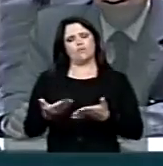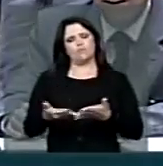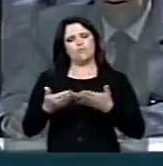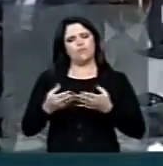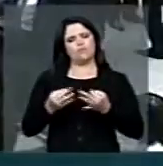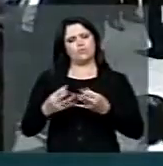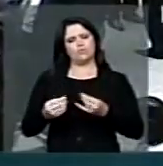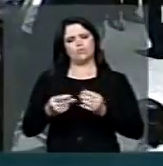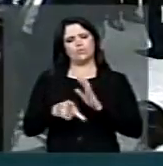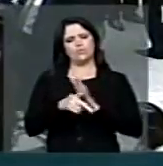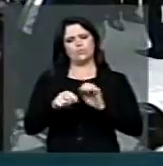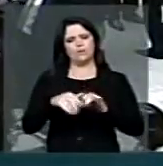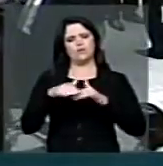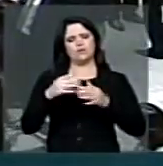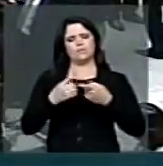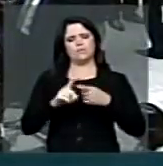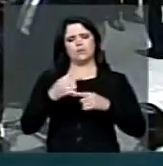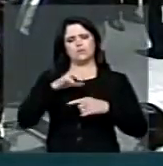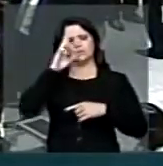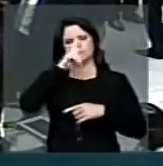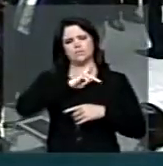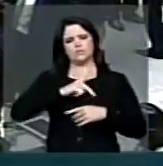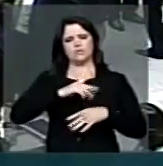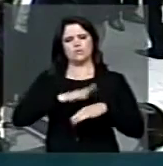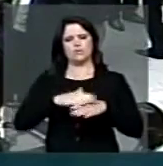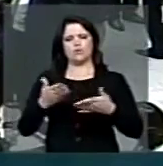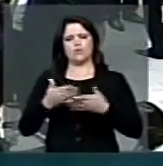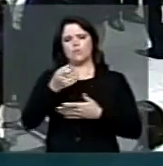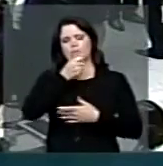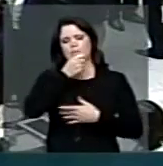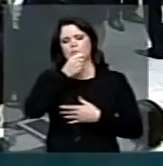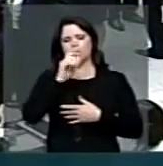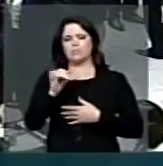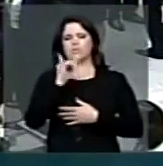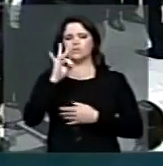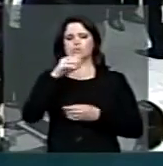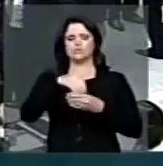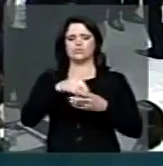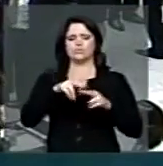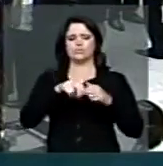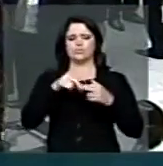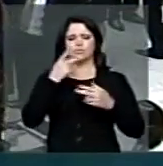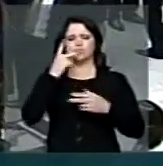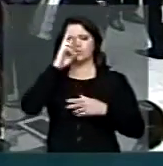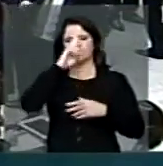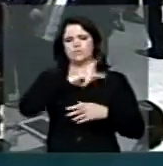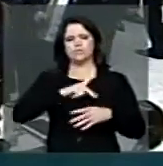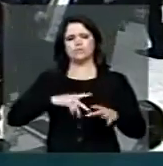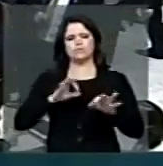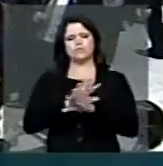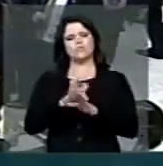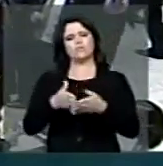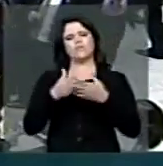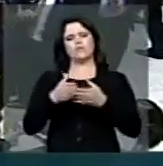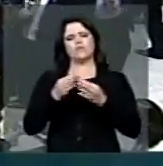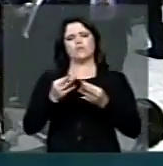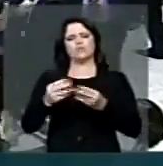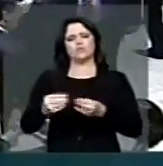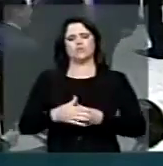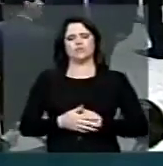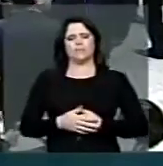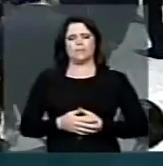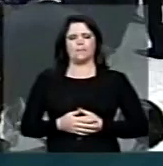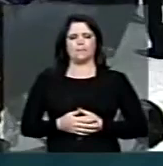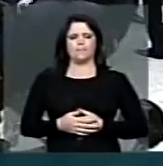levanta A gente traz aqui informações com a repórter Paula Bittar É isso mesmo, Carlos A gente viu agora o deputado comentando De um